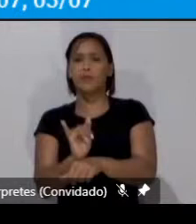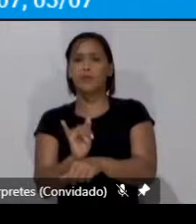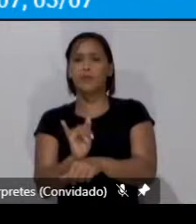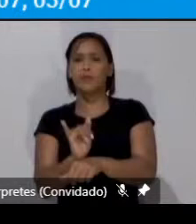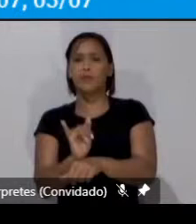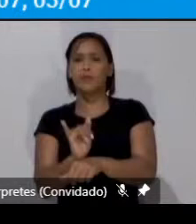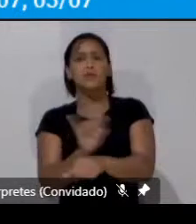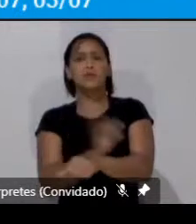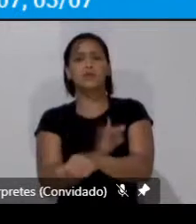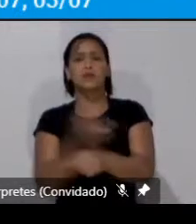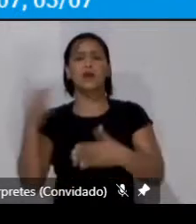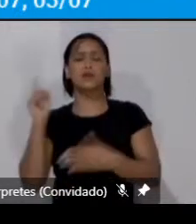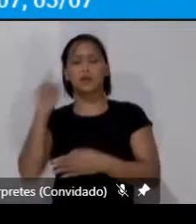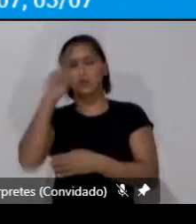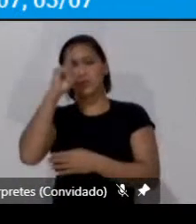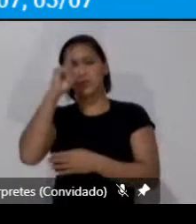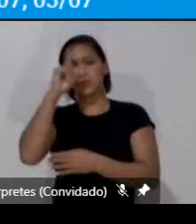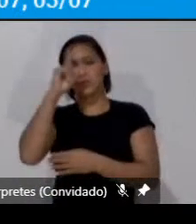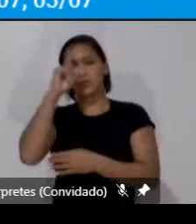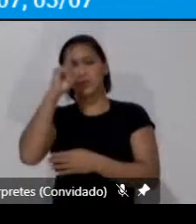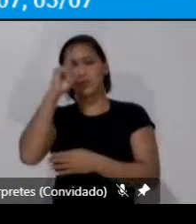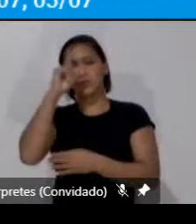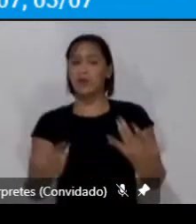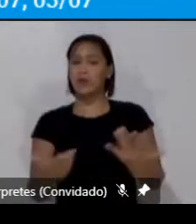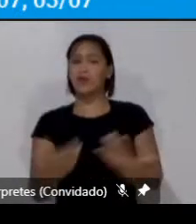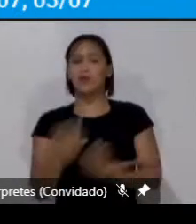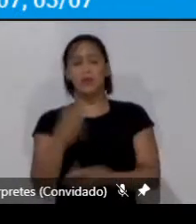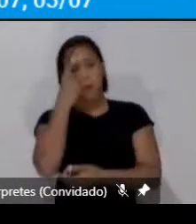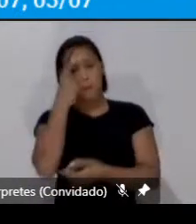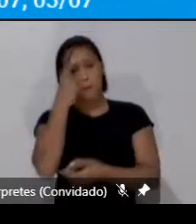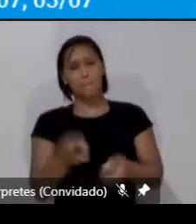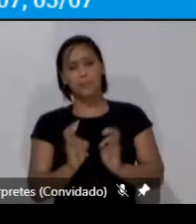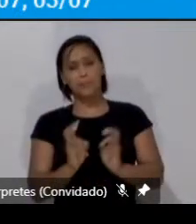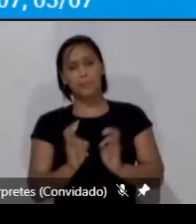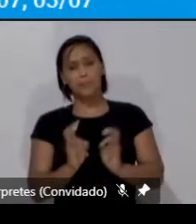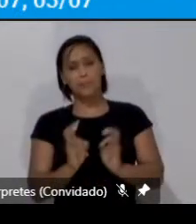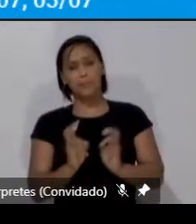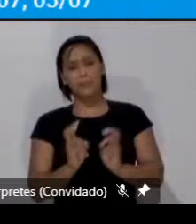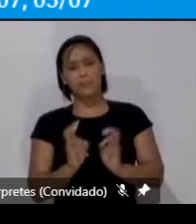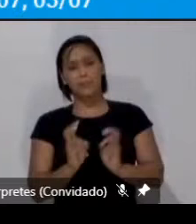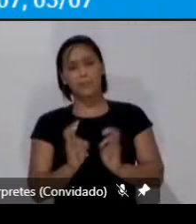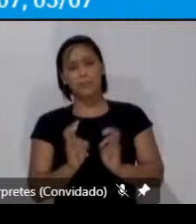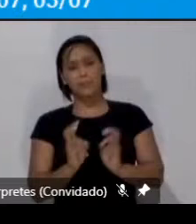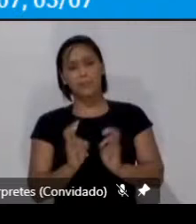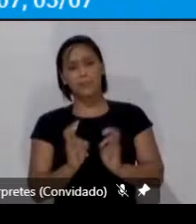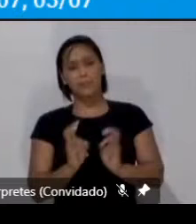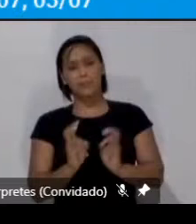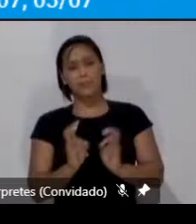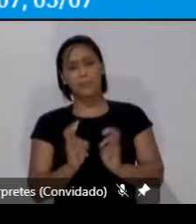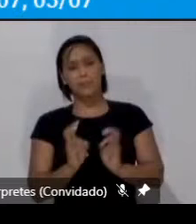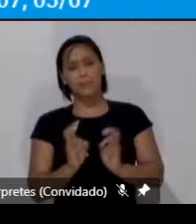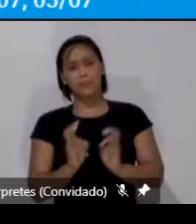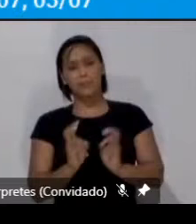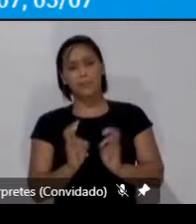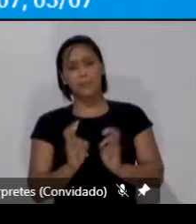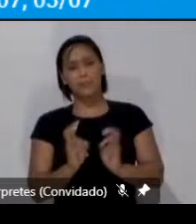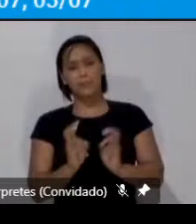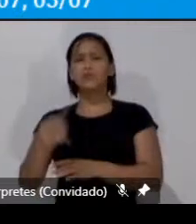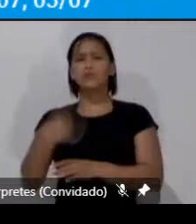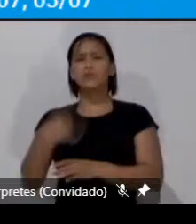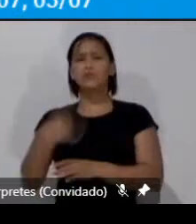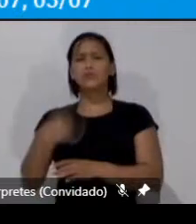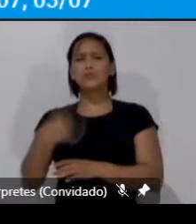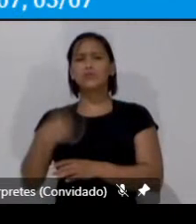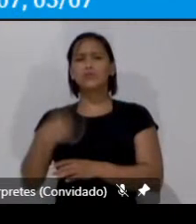do cotidiano e é interessante porque isso vai surgir quase como uma